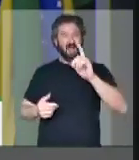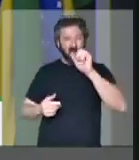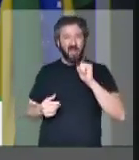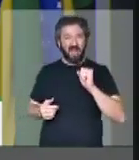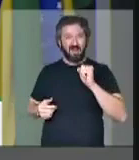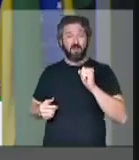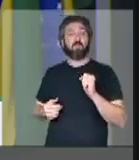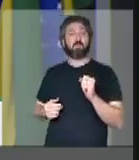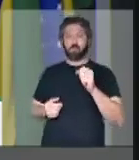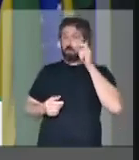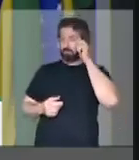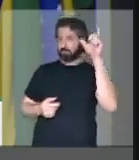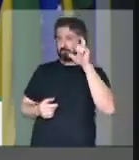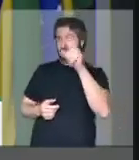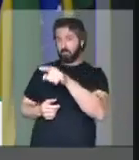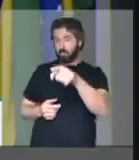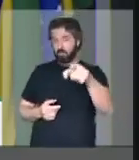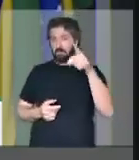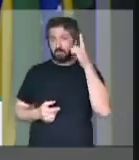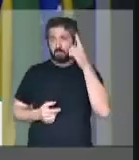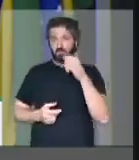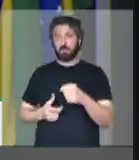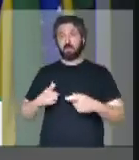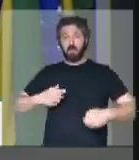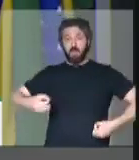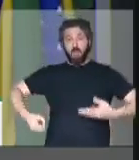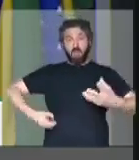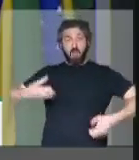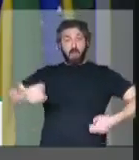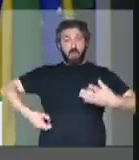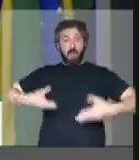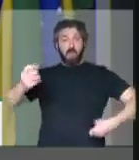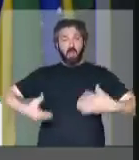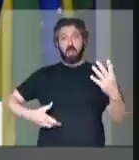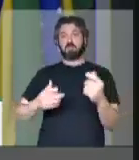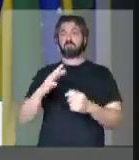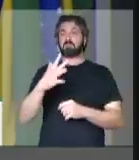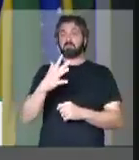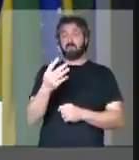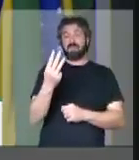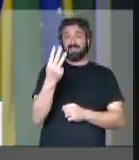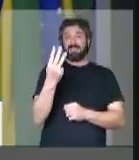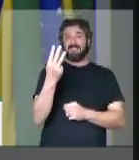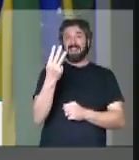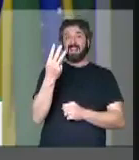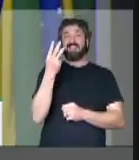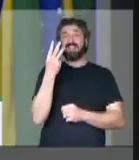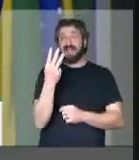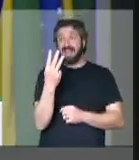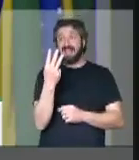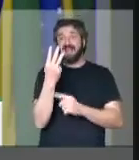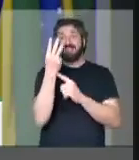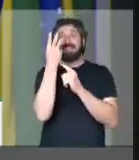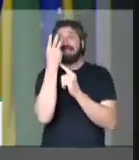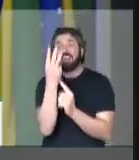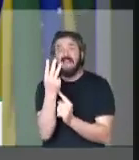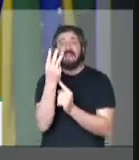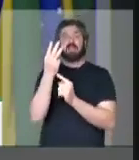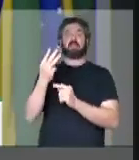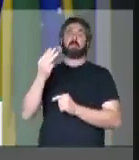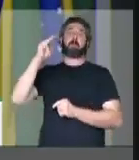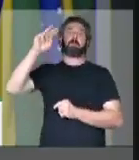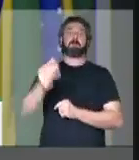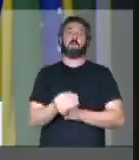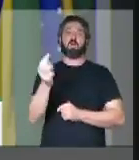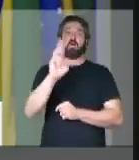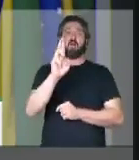presidente, pasme os senhores, está gastando mais de três, três, três milhões